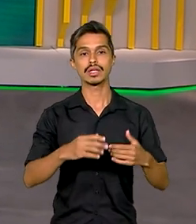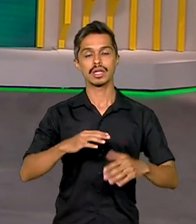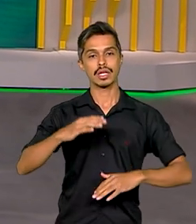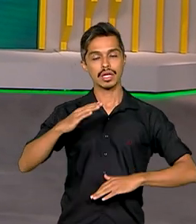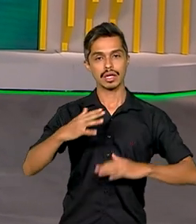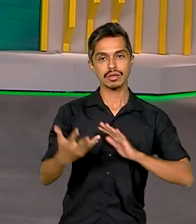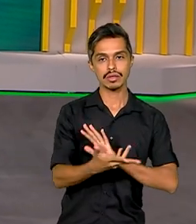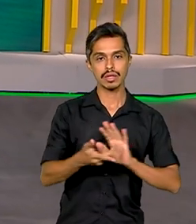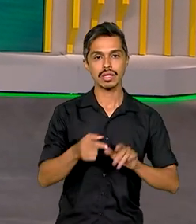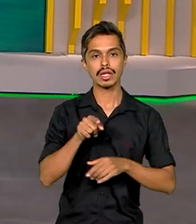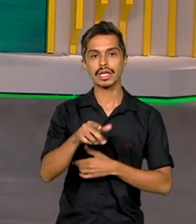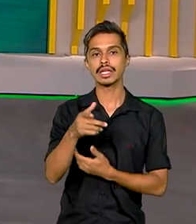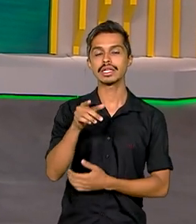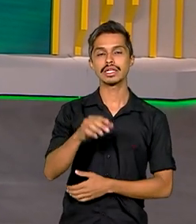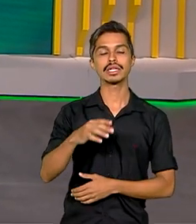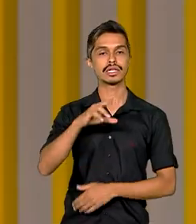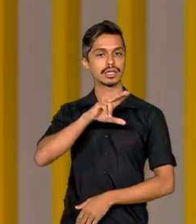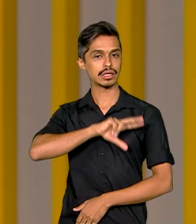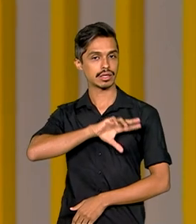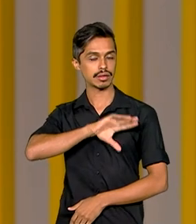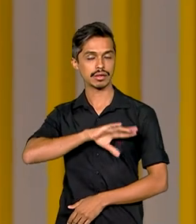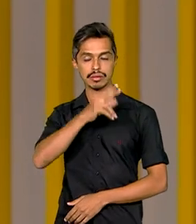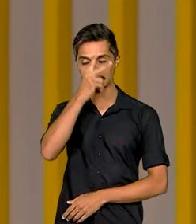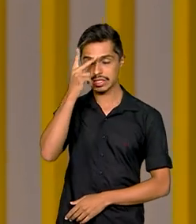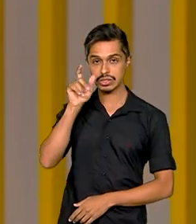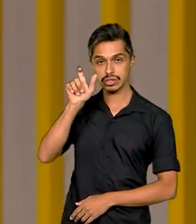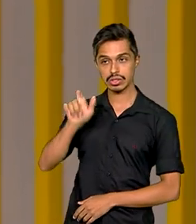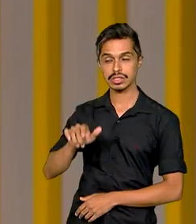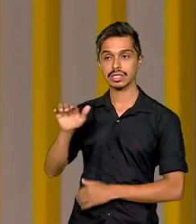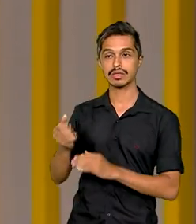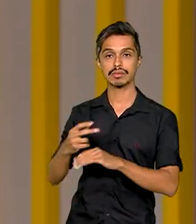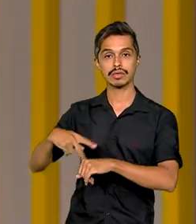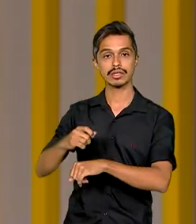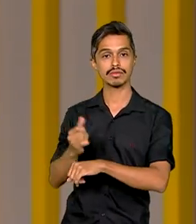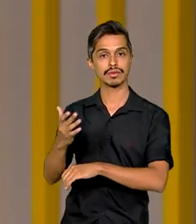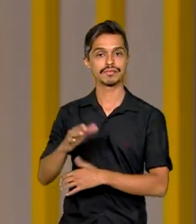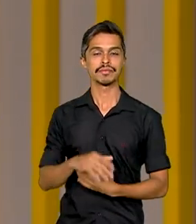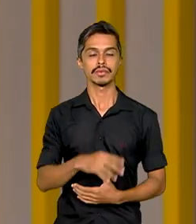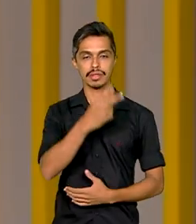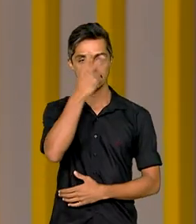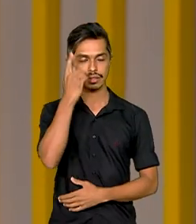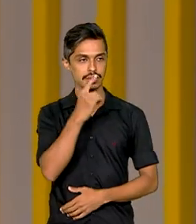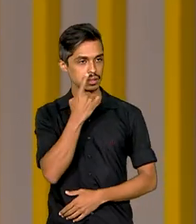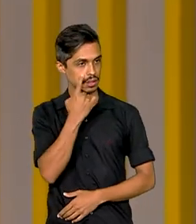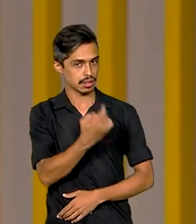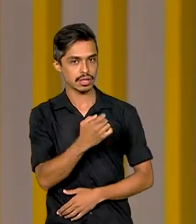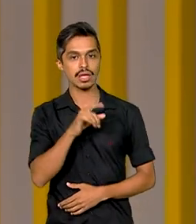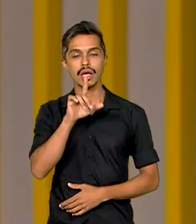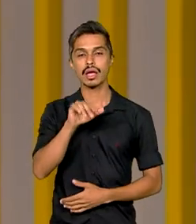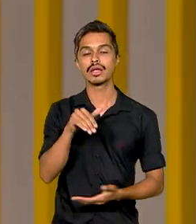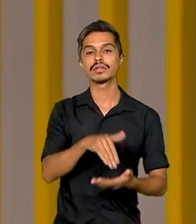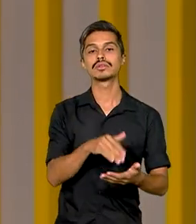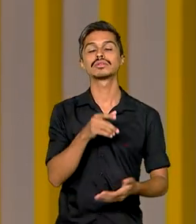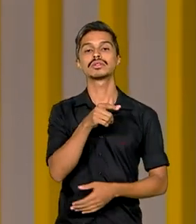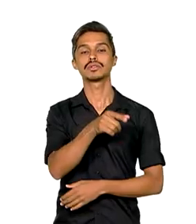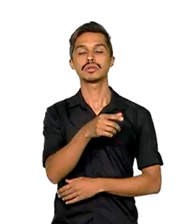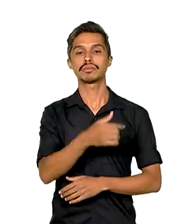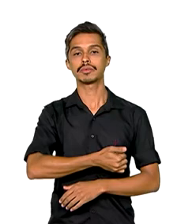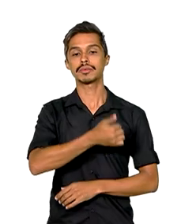Portuguesa para Estrangeiros. Os interessados podem se inscrever até o dia 1º de março.